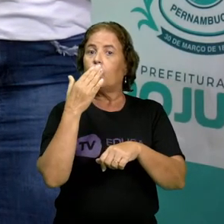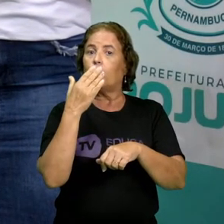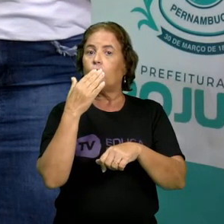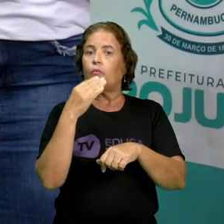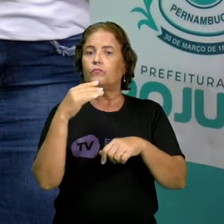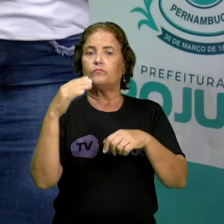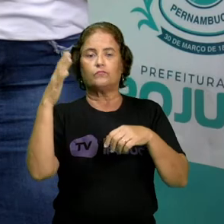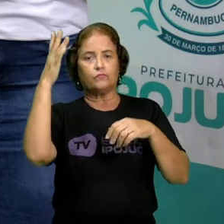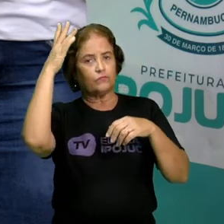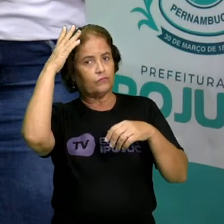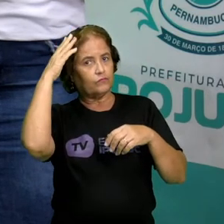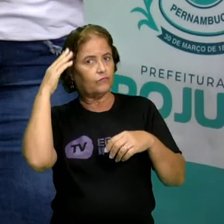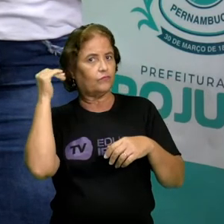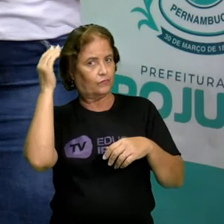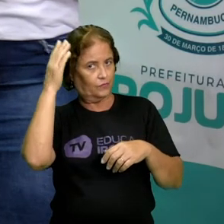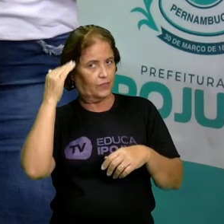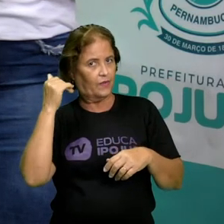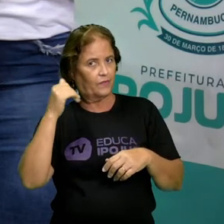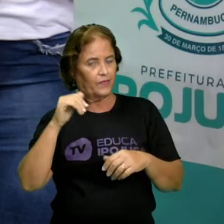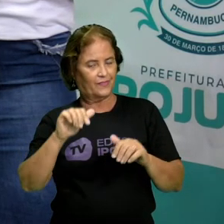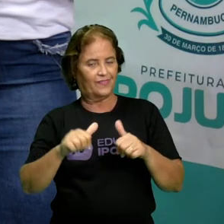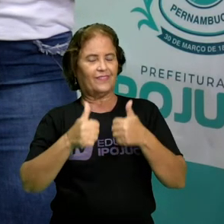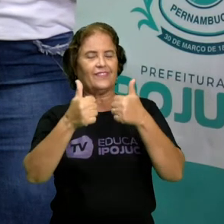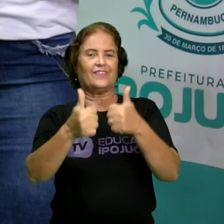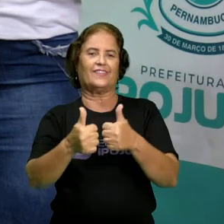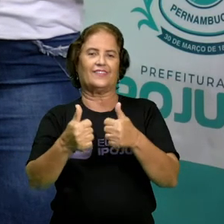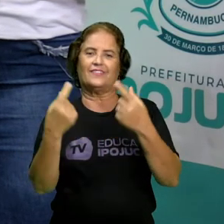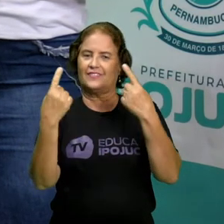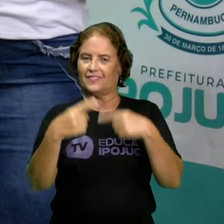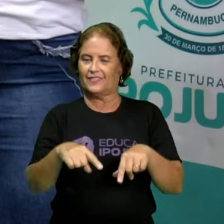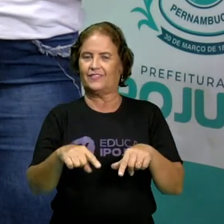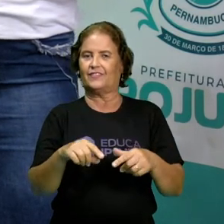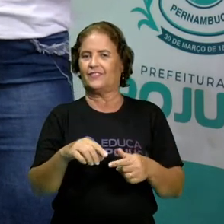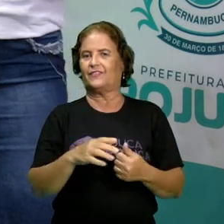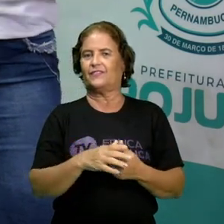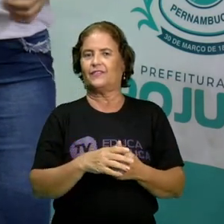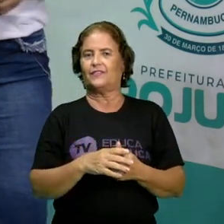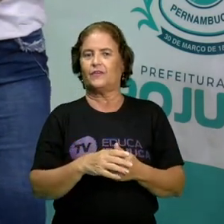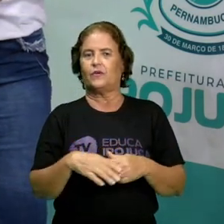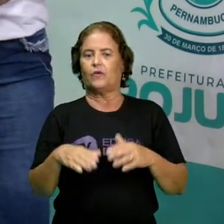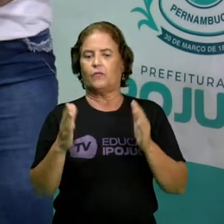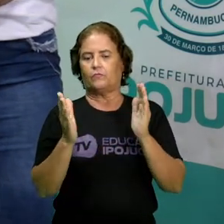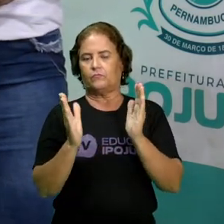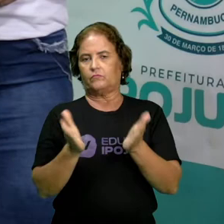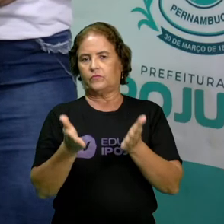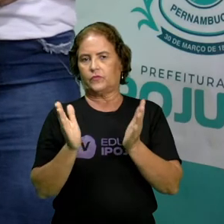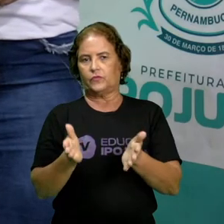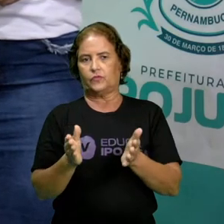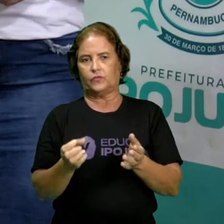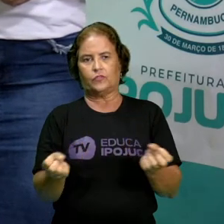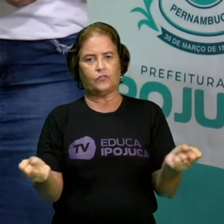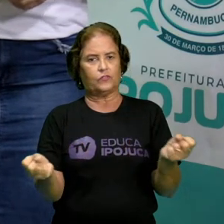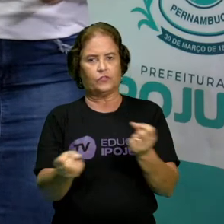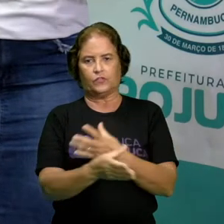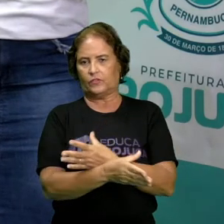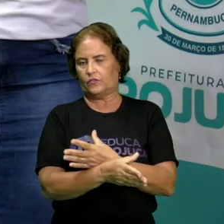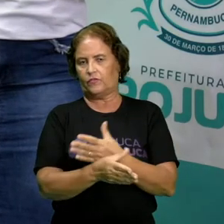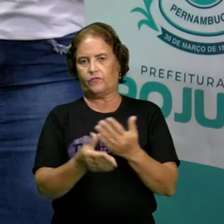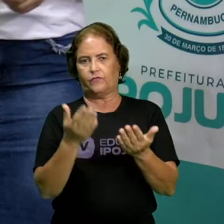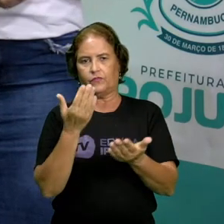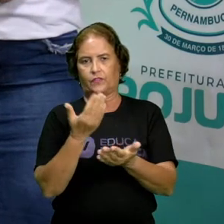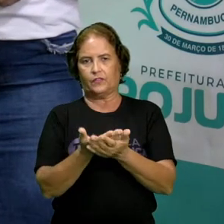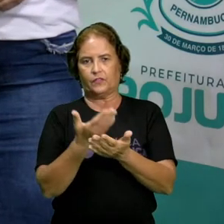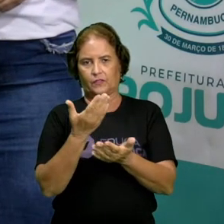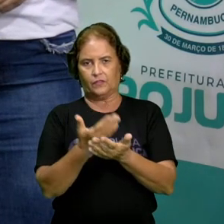muito legal esse desafio, né crianças? Então, por hoje, nós estamos chegando ao finalzinho